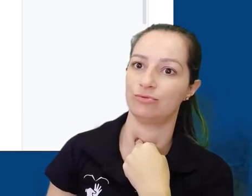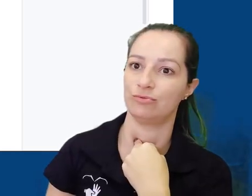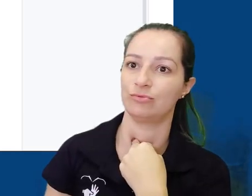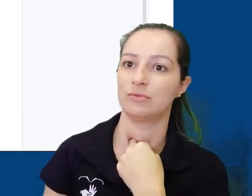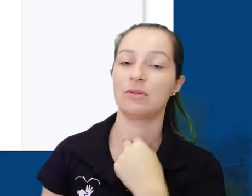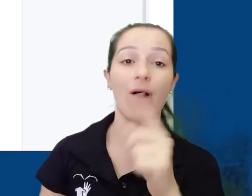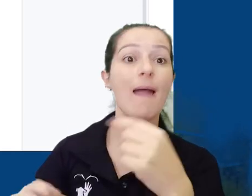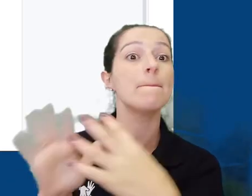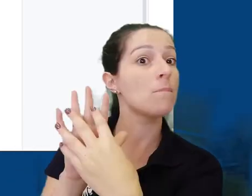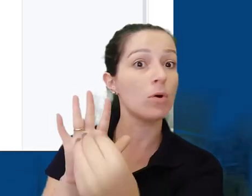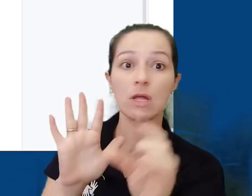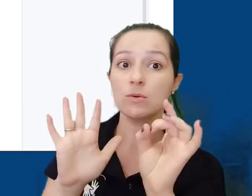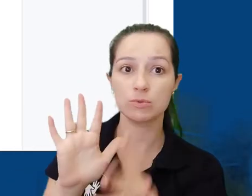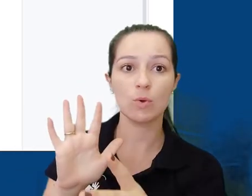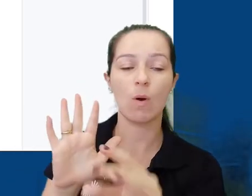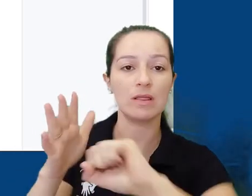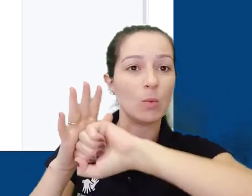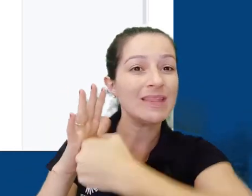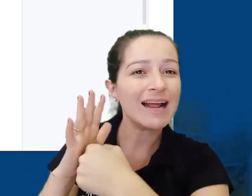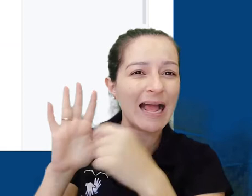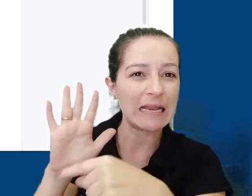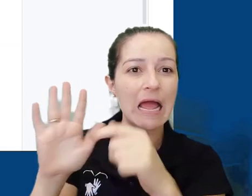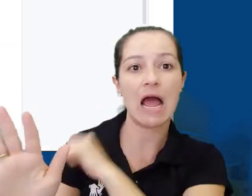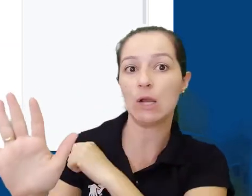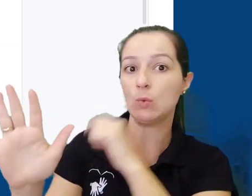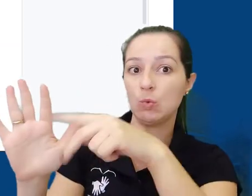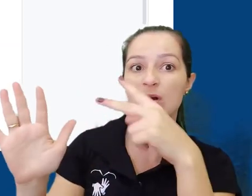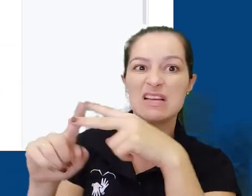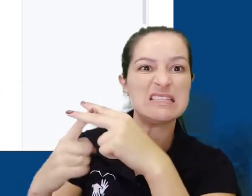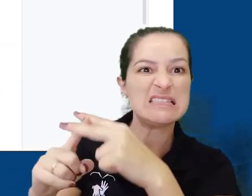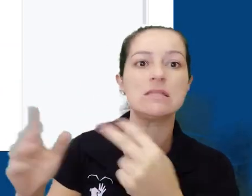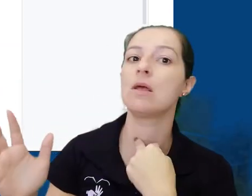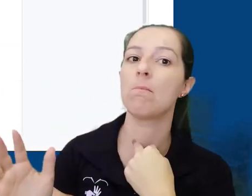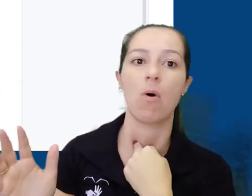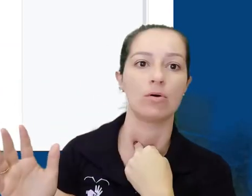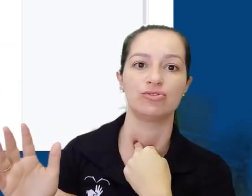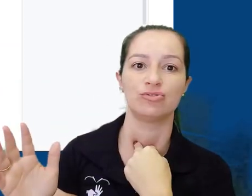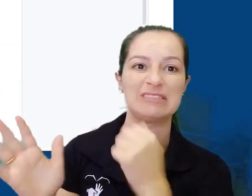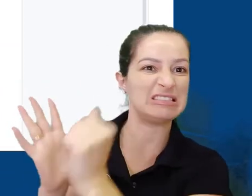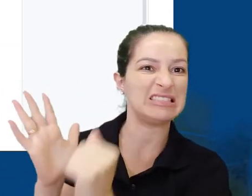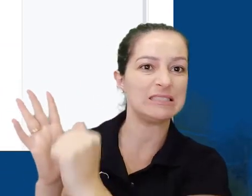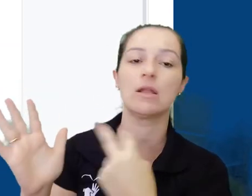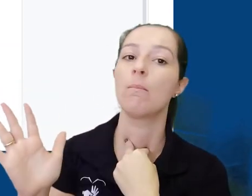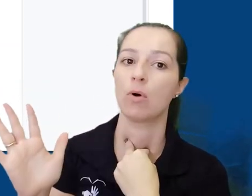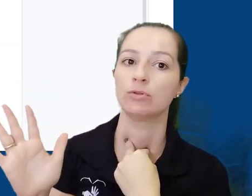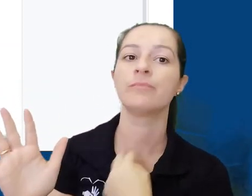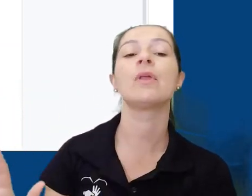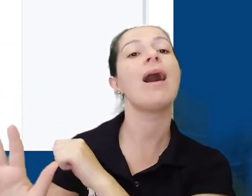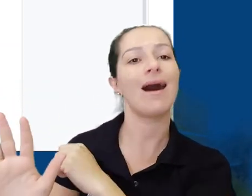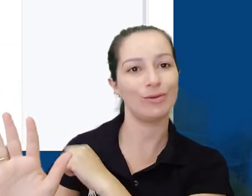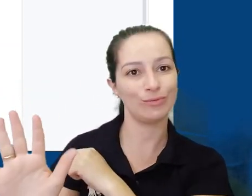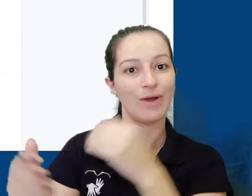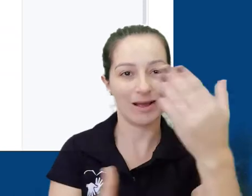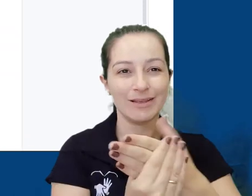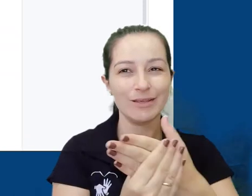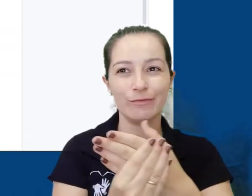do trabalho, é realmente interessante deixar ele fechado, só para não ser editado sem querer por outras pessoas. Aí nesse caso, o aluno pode ir em